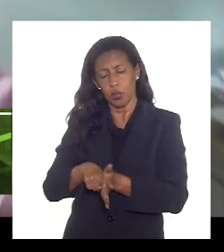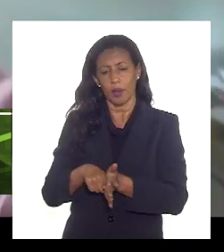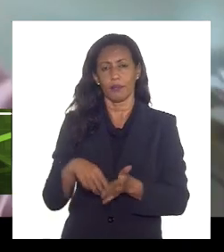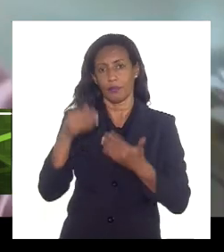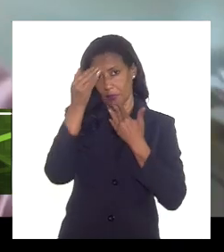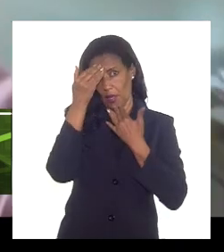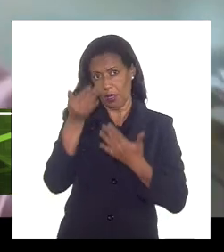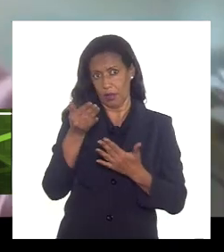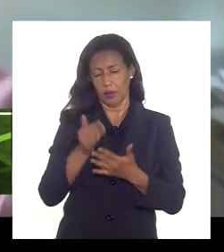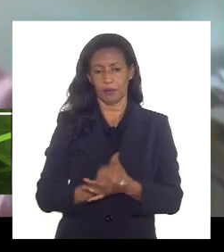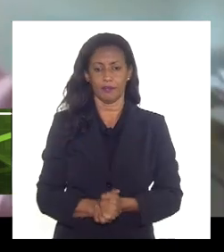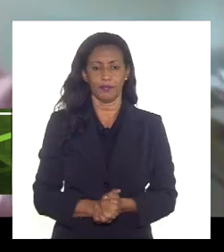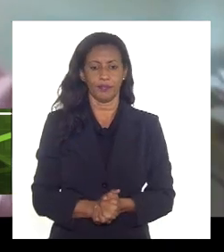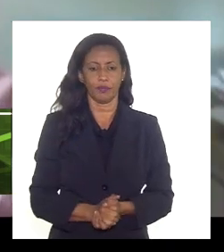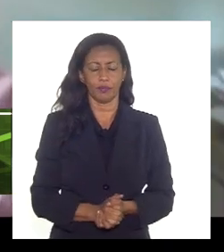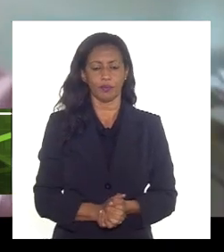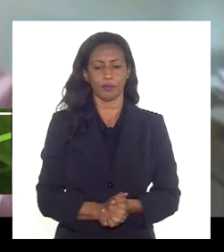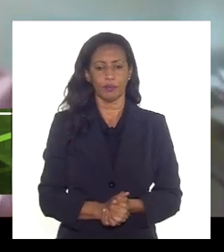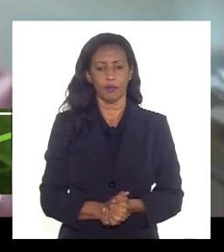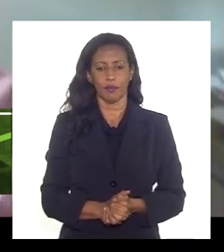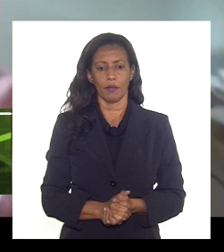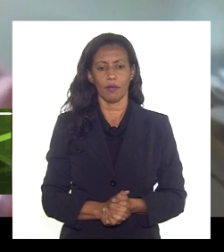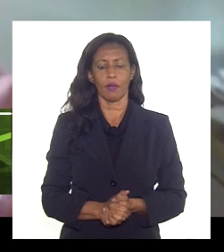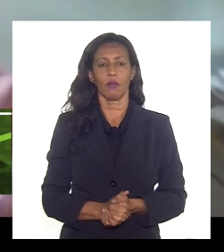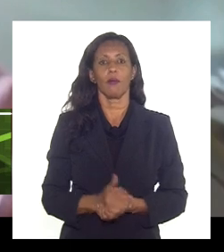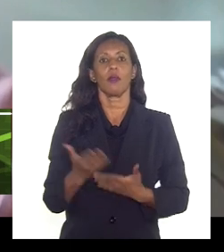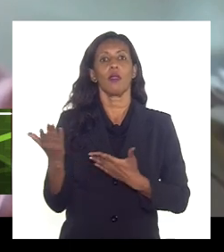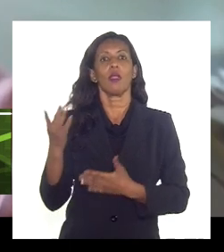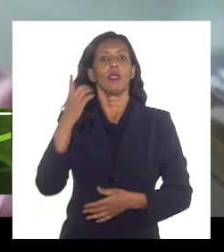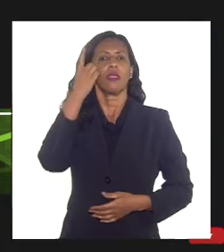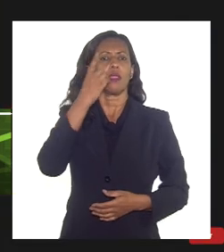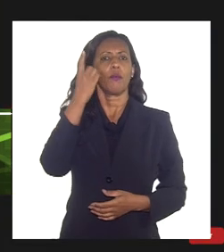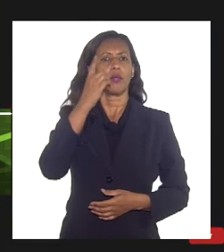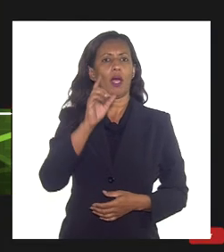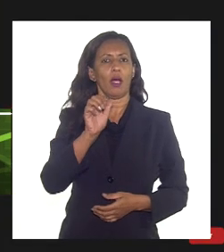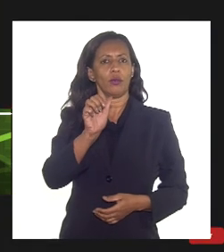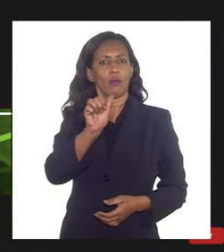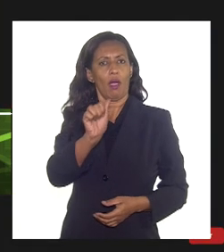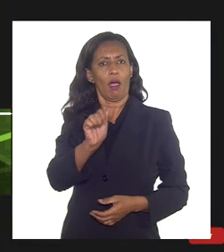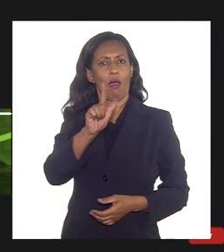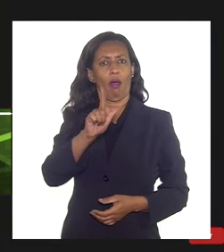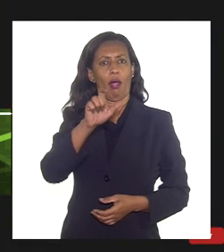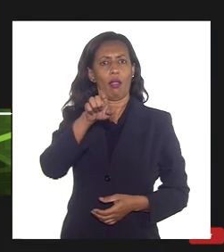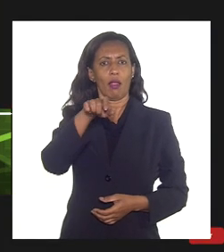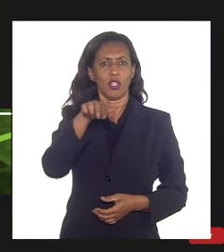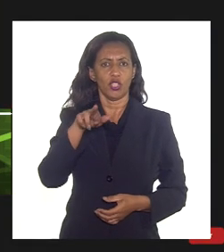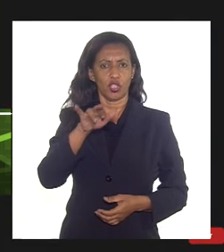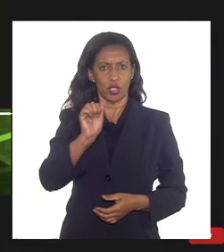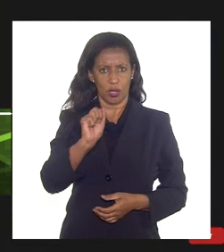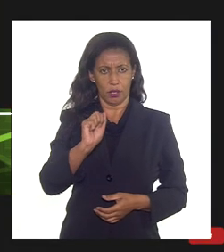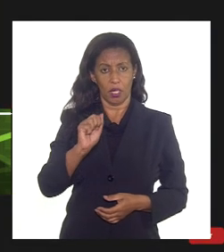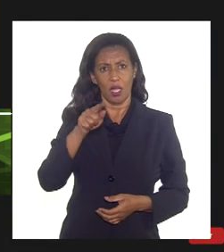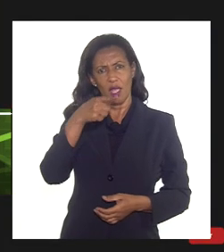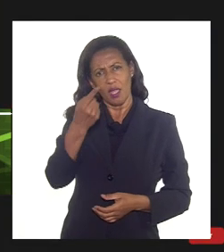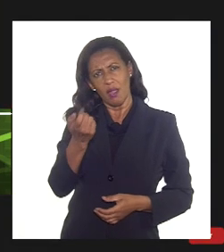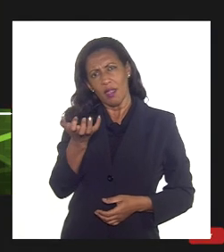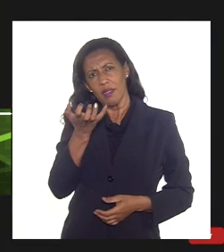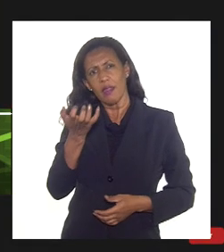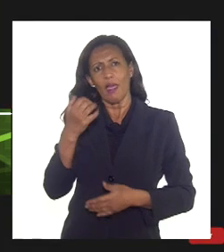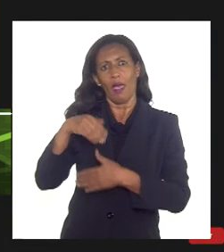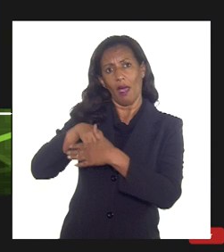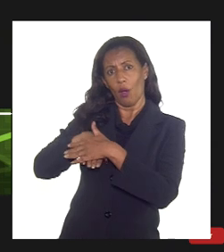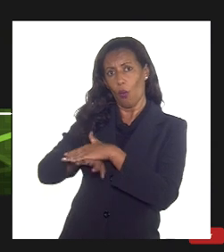eu pergunto ao deputado Alexandre Freitas se quer aguardar o terceiro